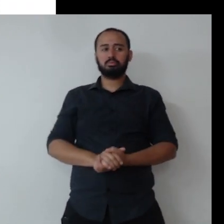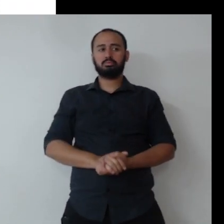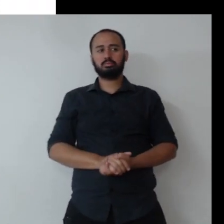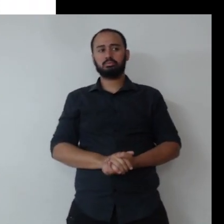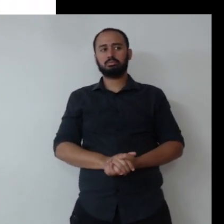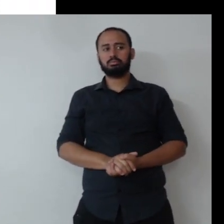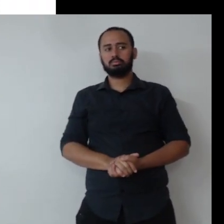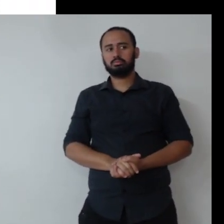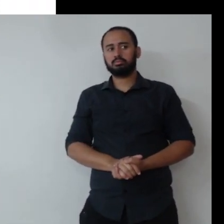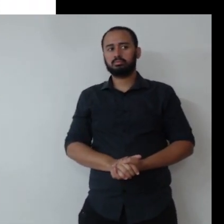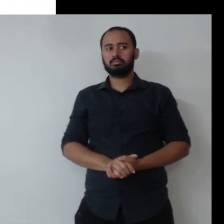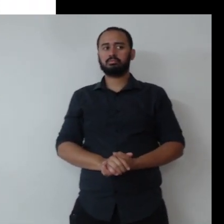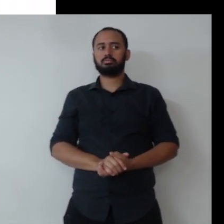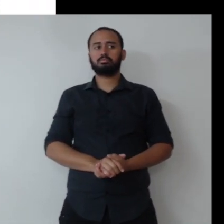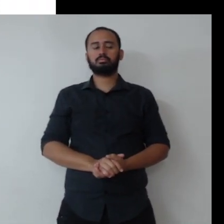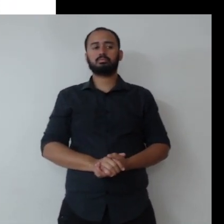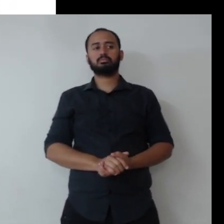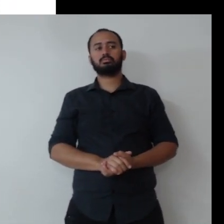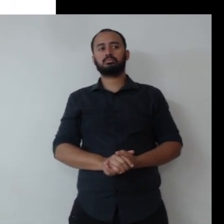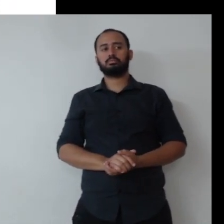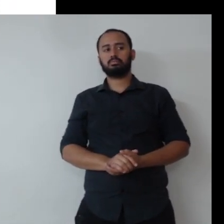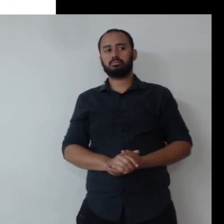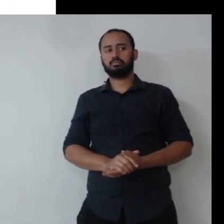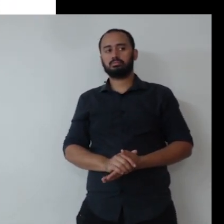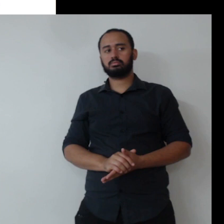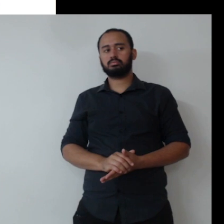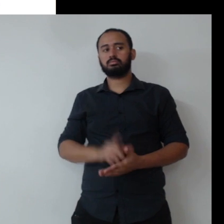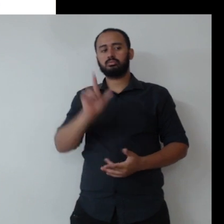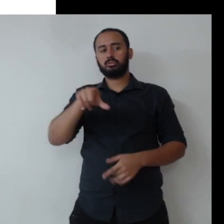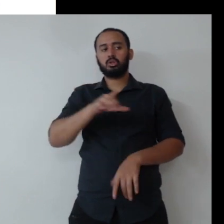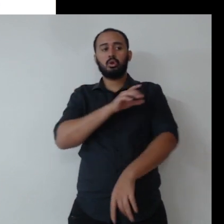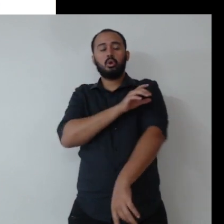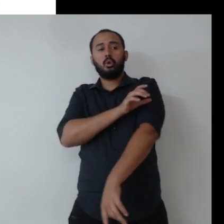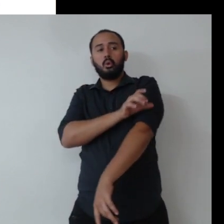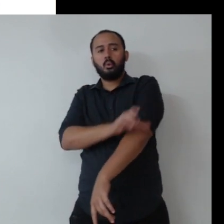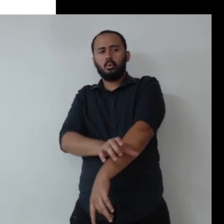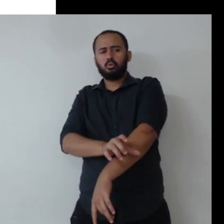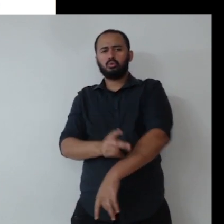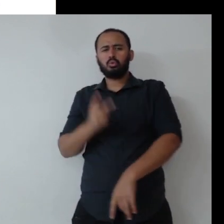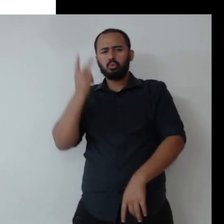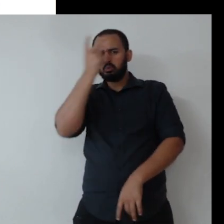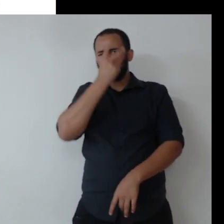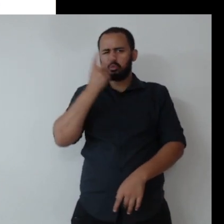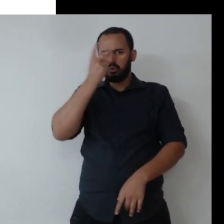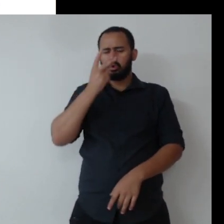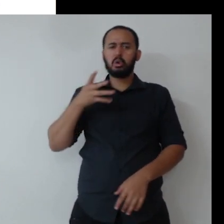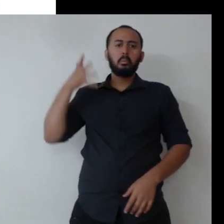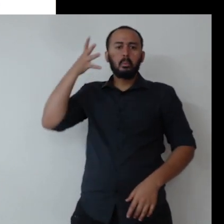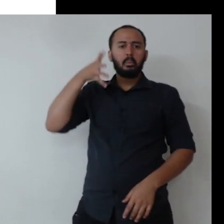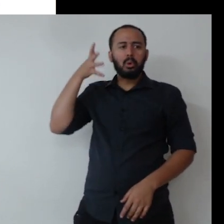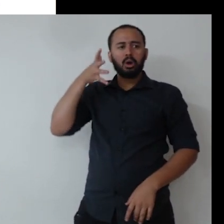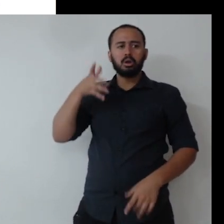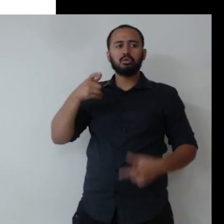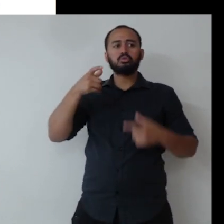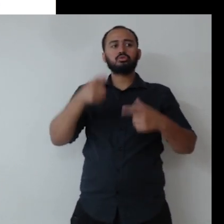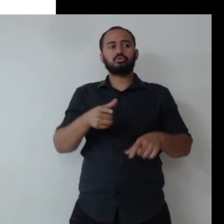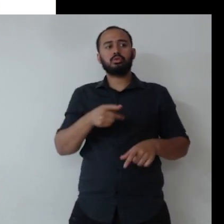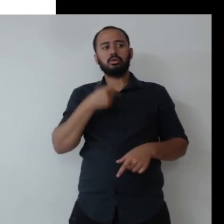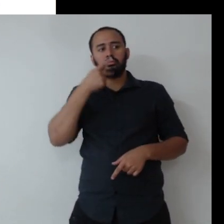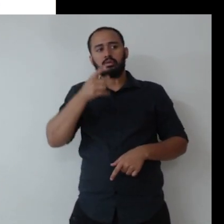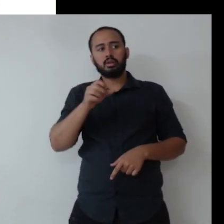e aí, como é o título do nosso curso de duas horas, de palestra, é sobre